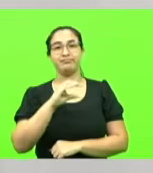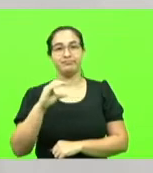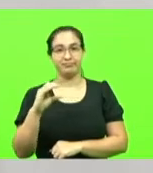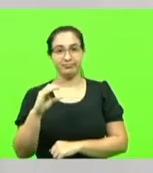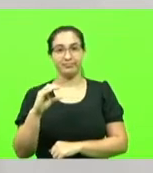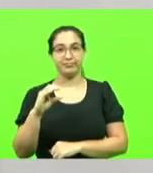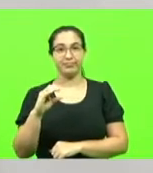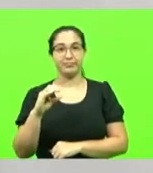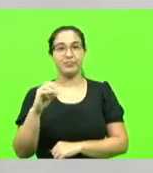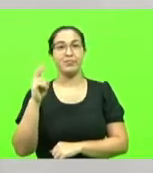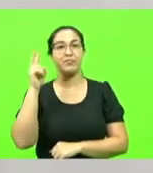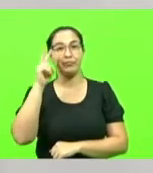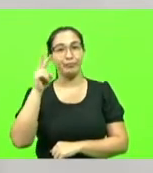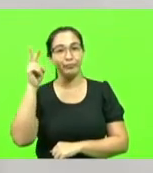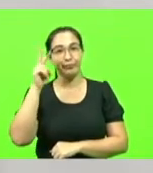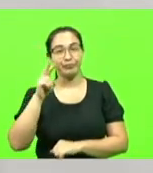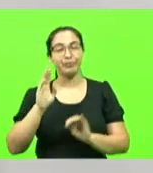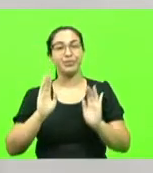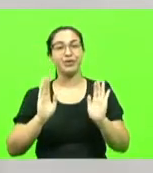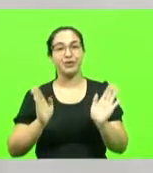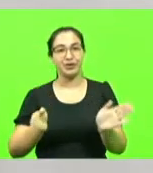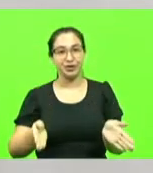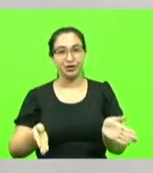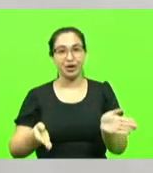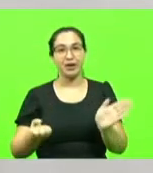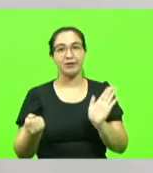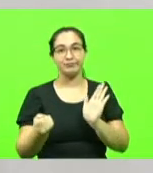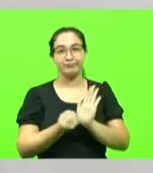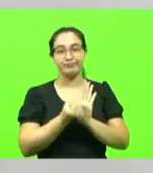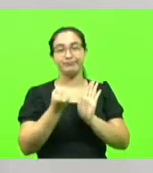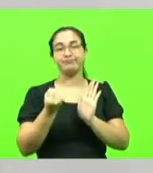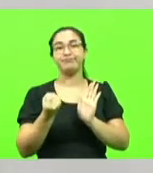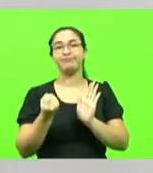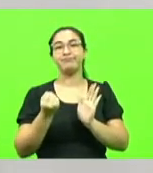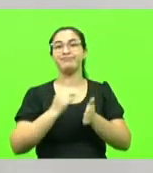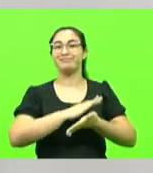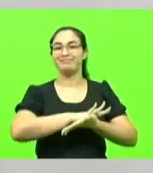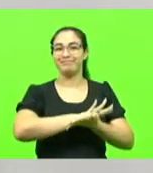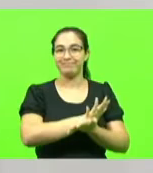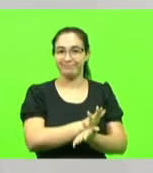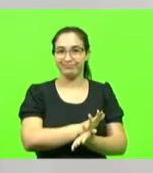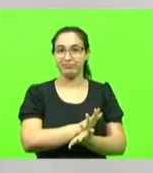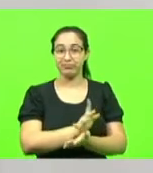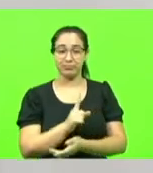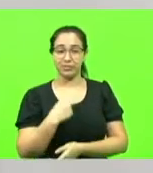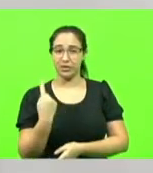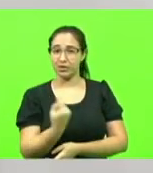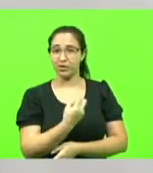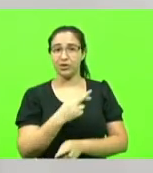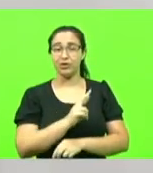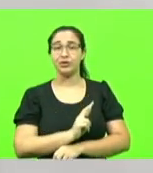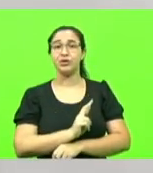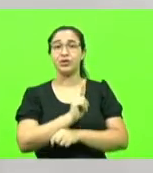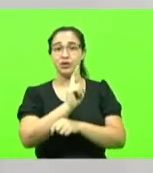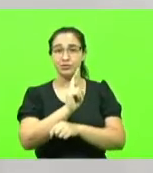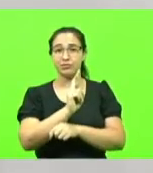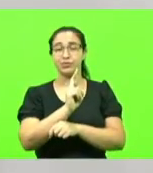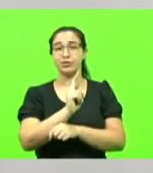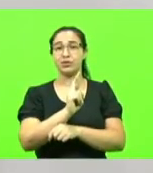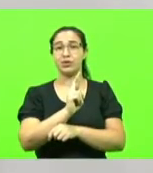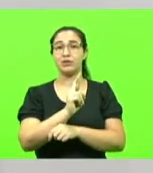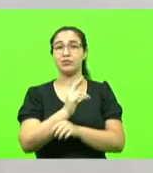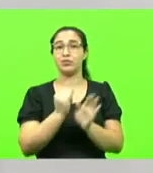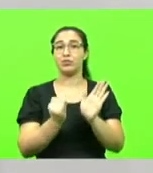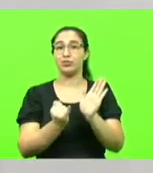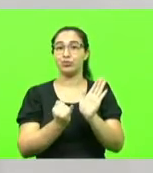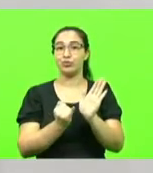é historicamente maltratada. Nós somos responsáveis pelo total do bolo tributário por